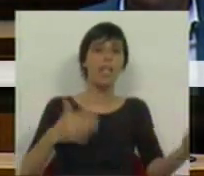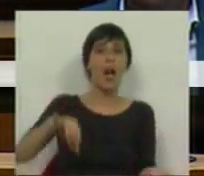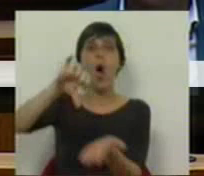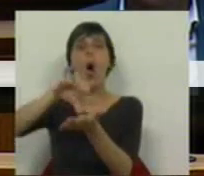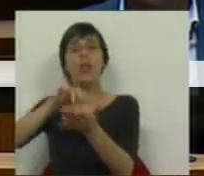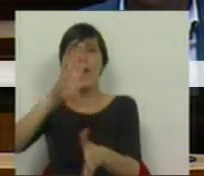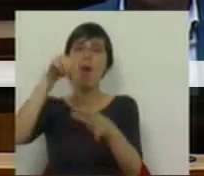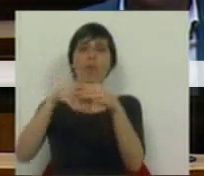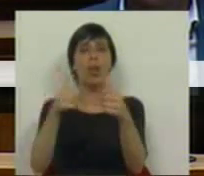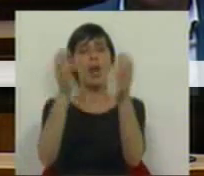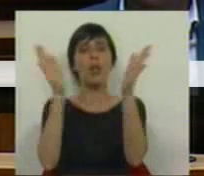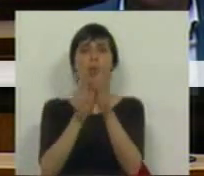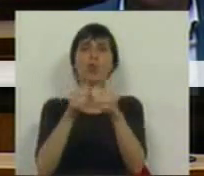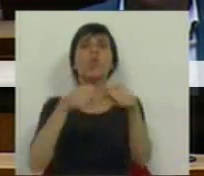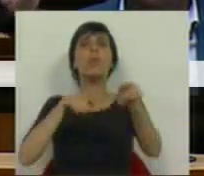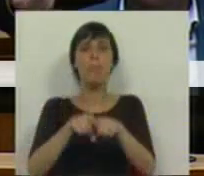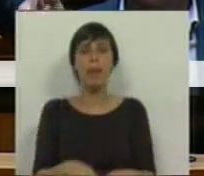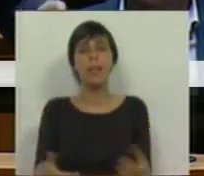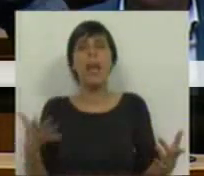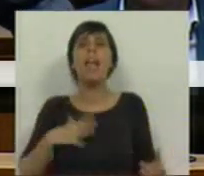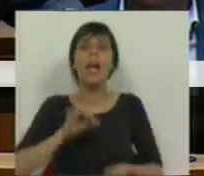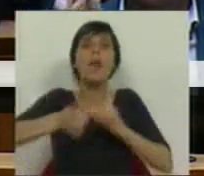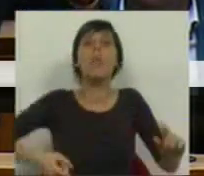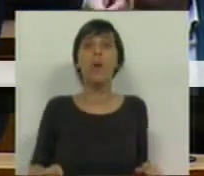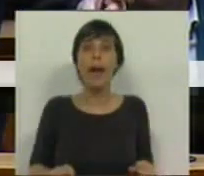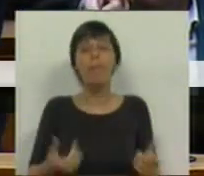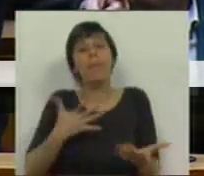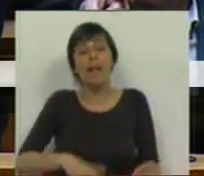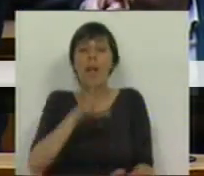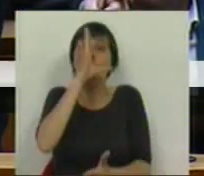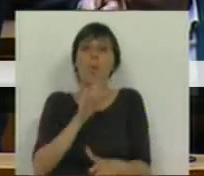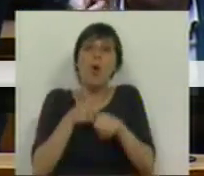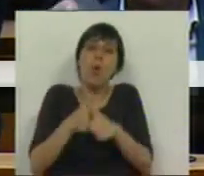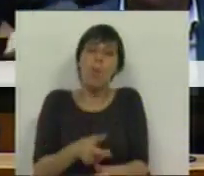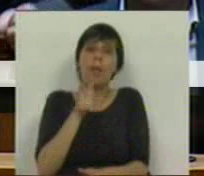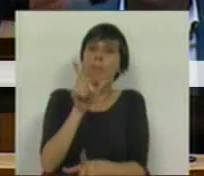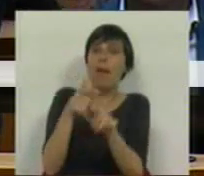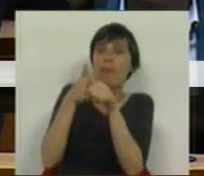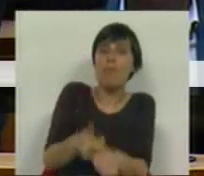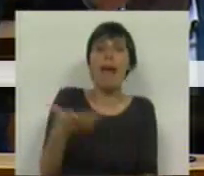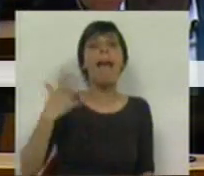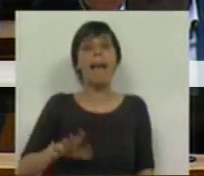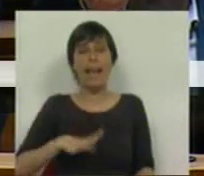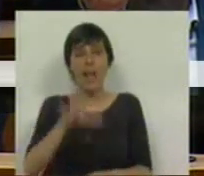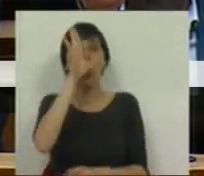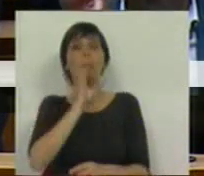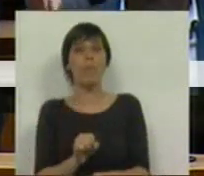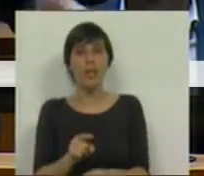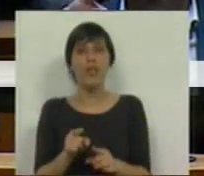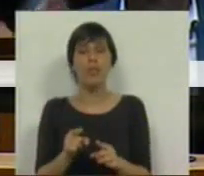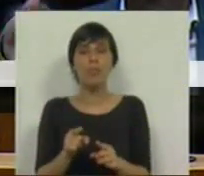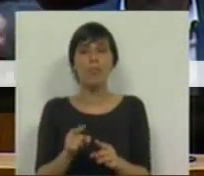centro, votaram em todos os partidos. Querem o quê? Querem que o Ministro cumprisse a sua palavra e querem que o Ministro